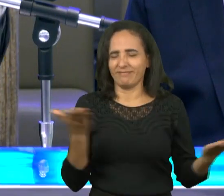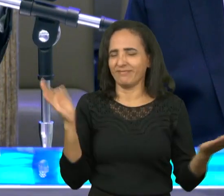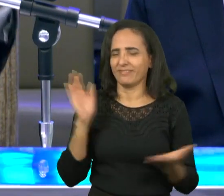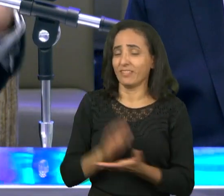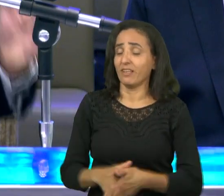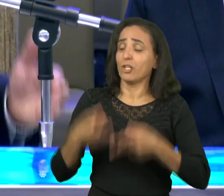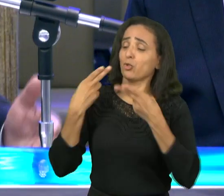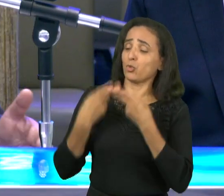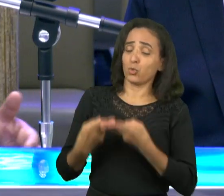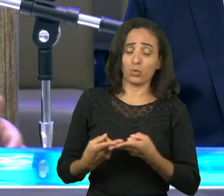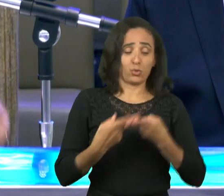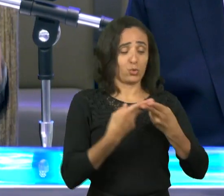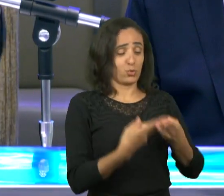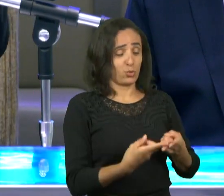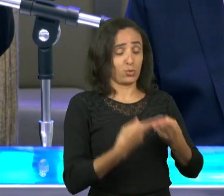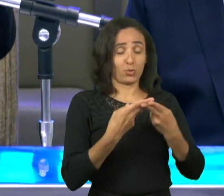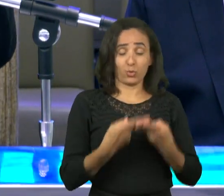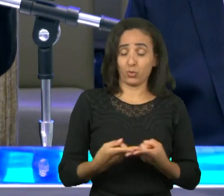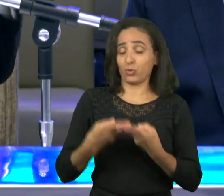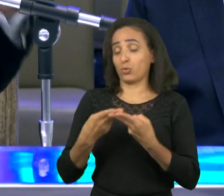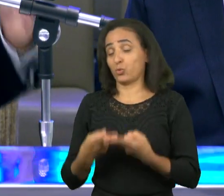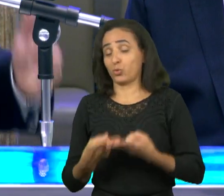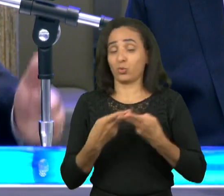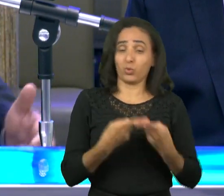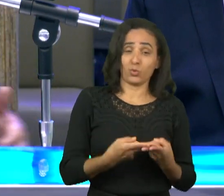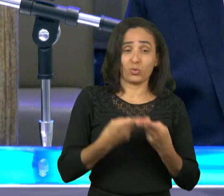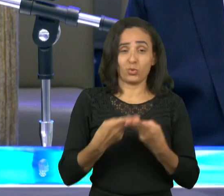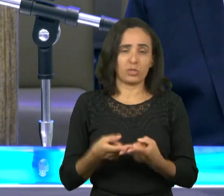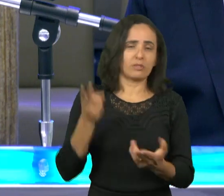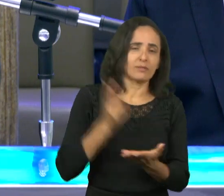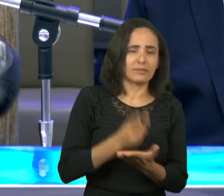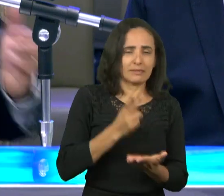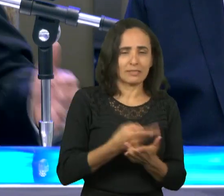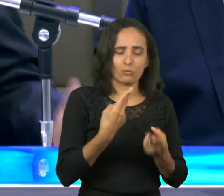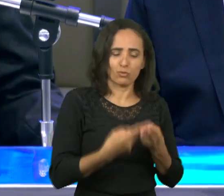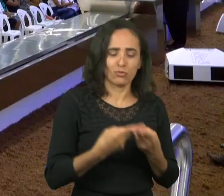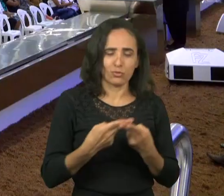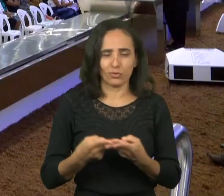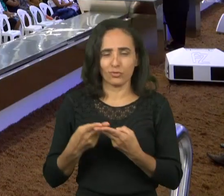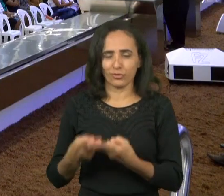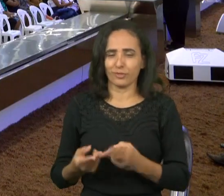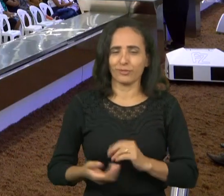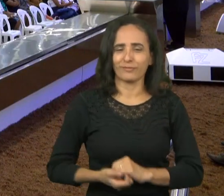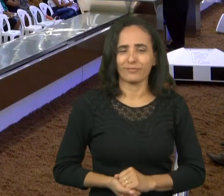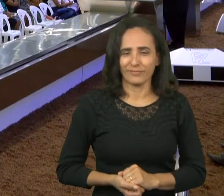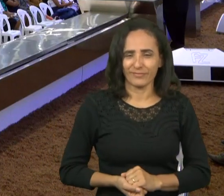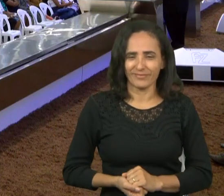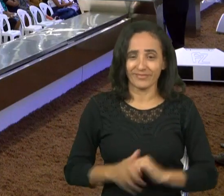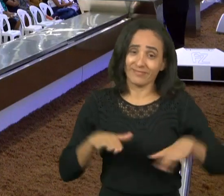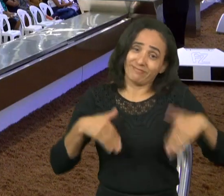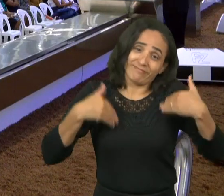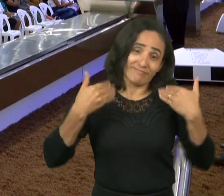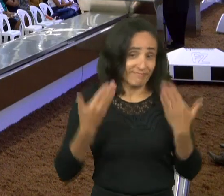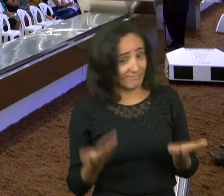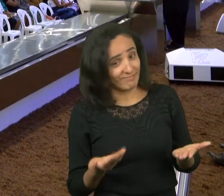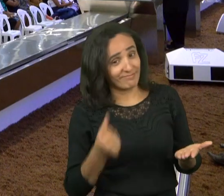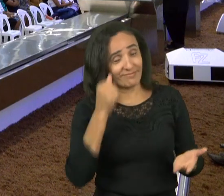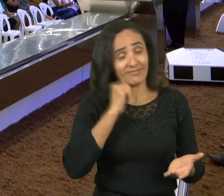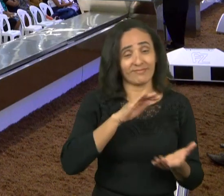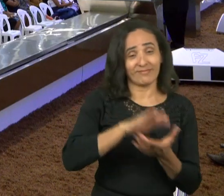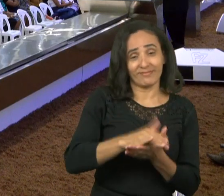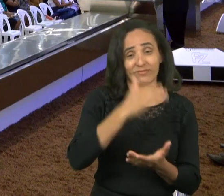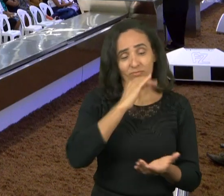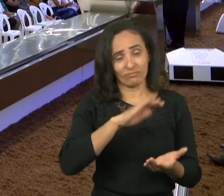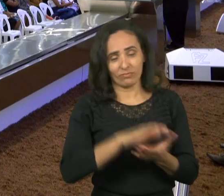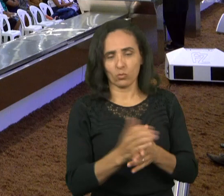tolerar uns aos outros suportar uns aos outros amém meus irmãos então o casamento é isso essa